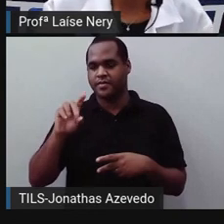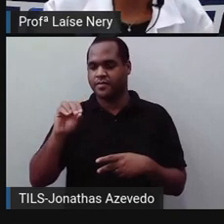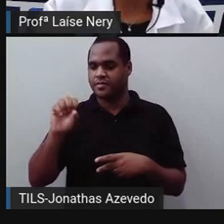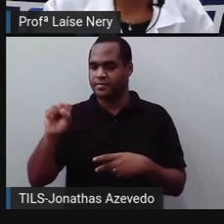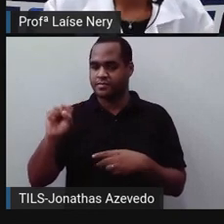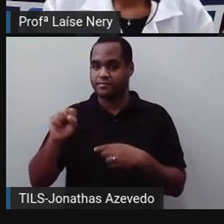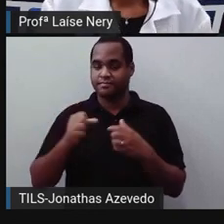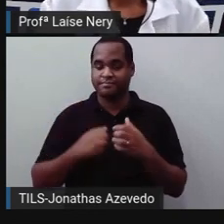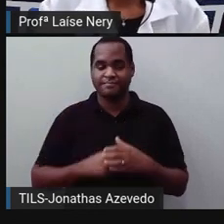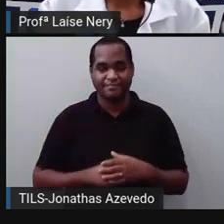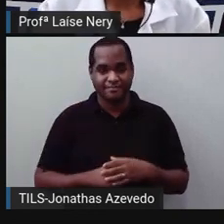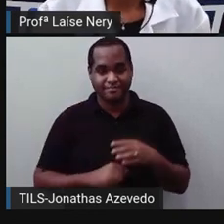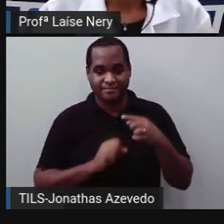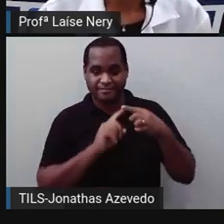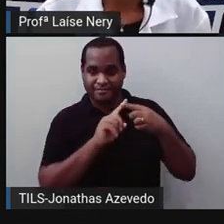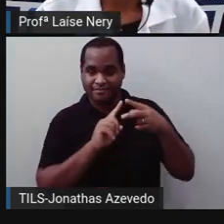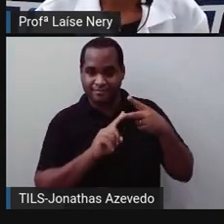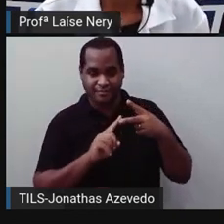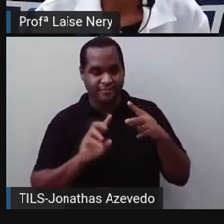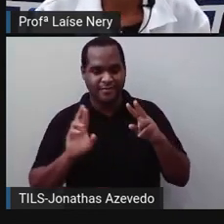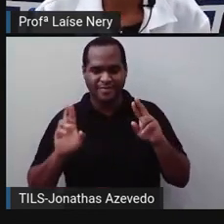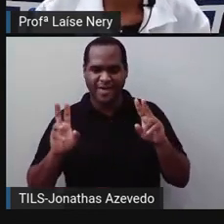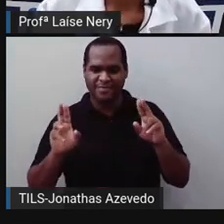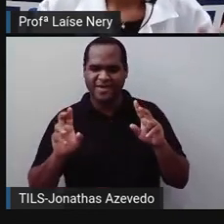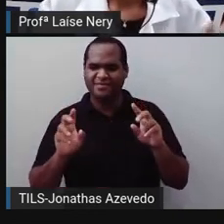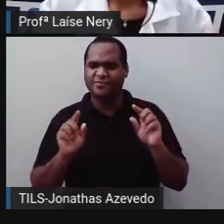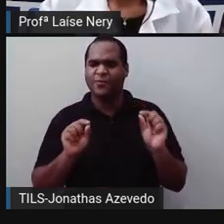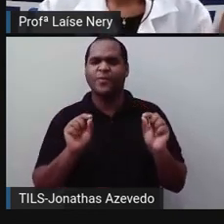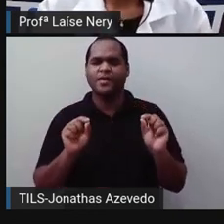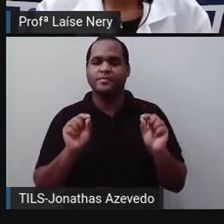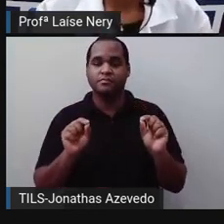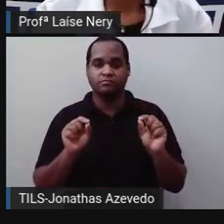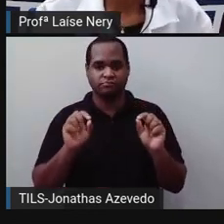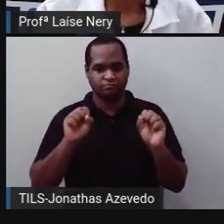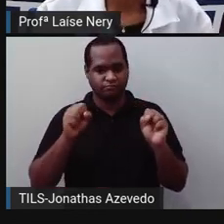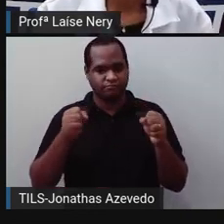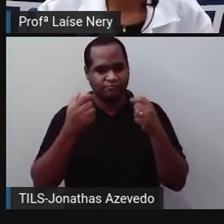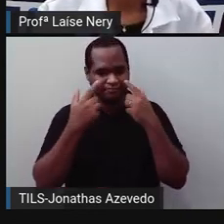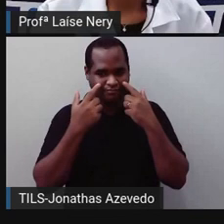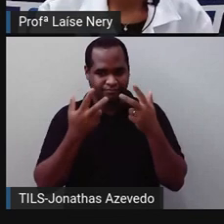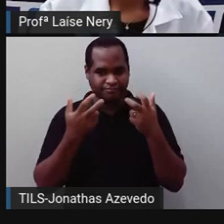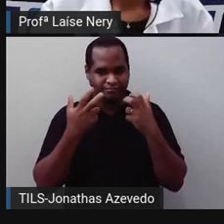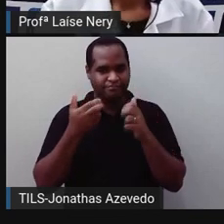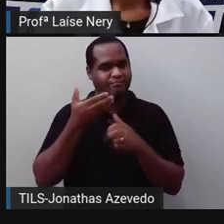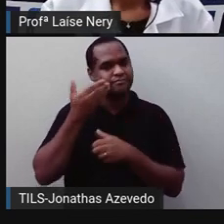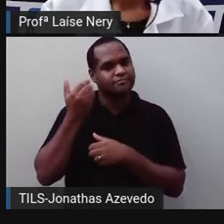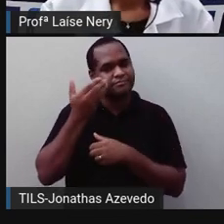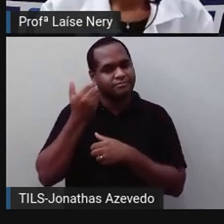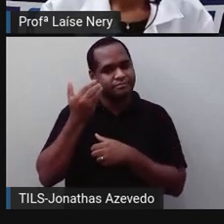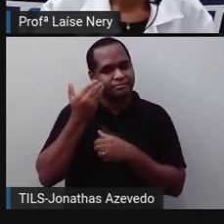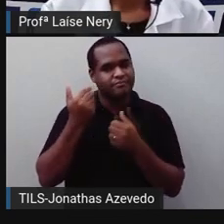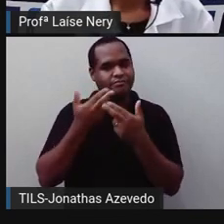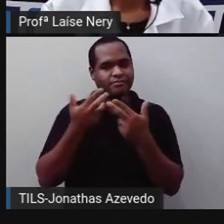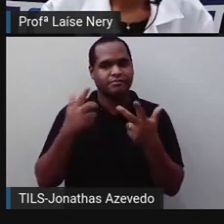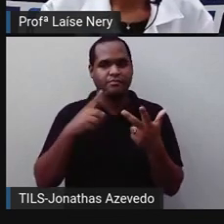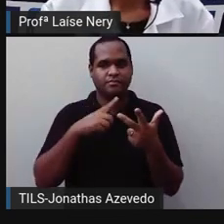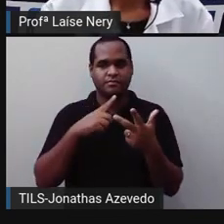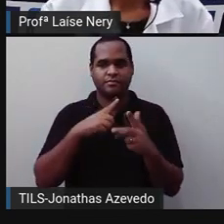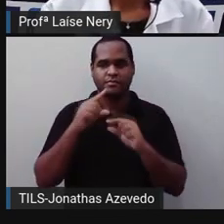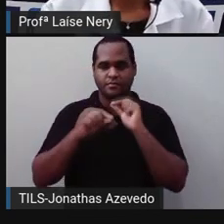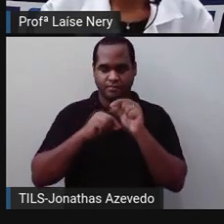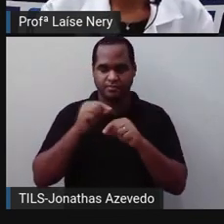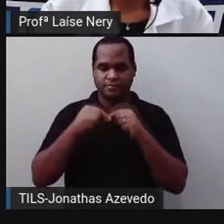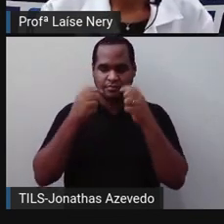redondos. E qual é a diferença entre eles? Vamos observar. Vamos ver aqui os